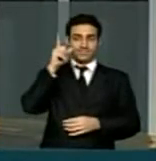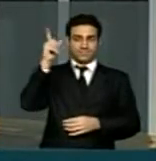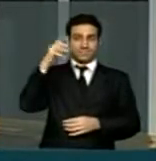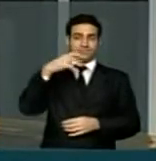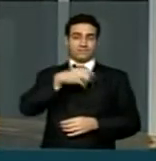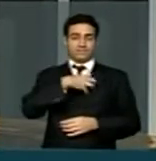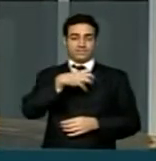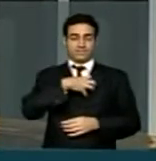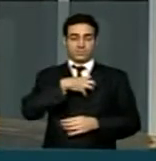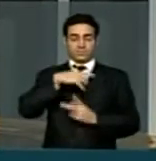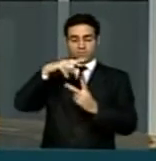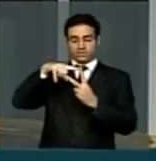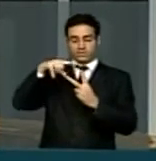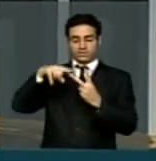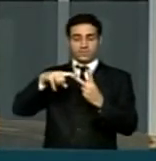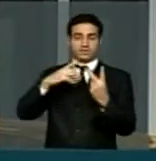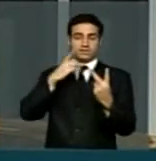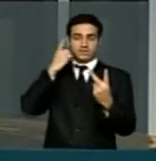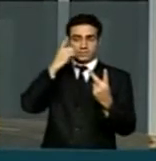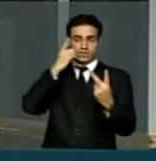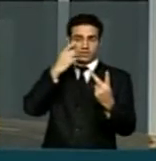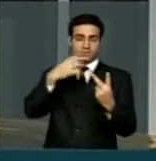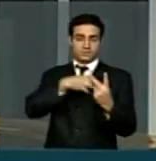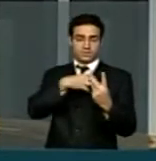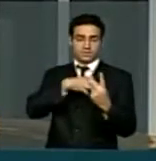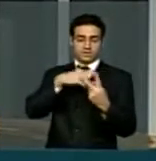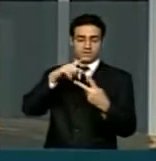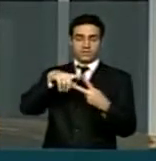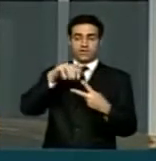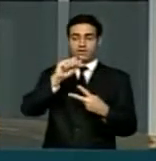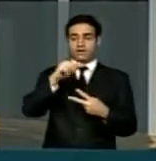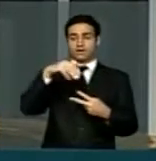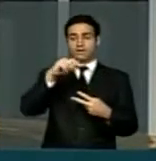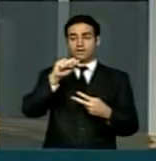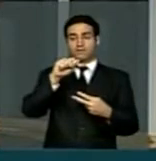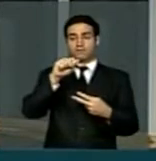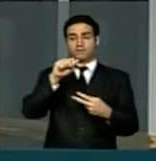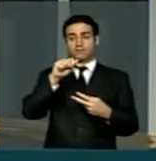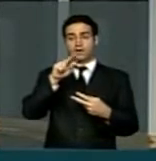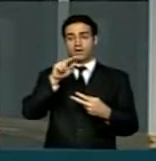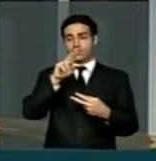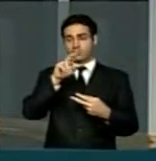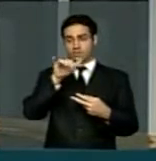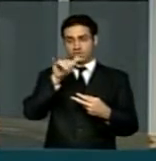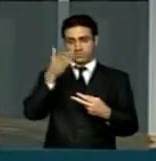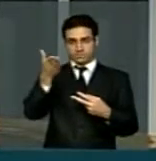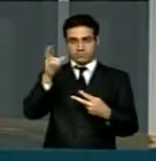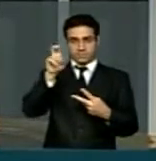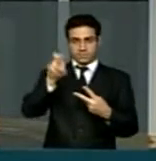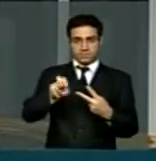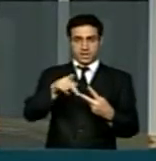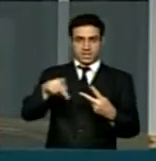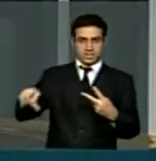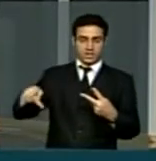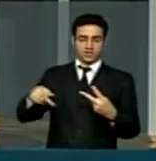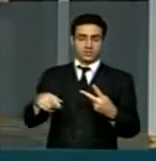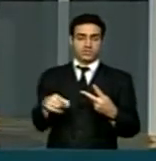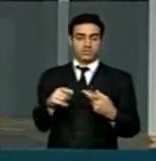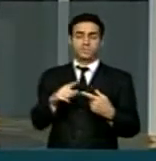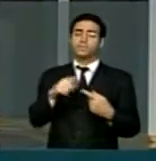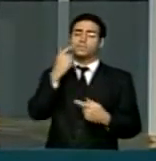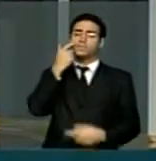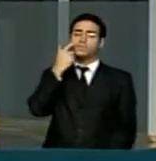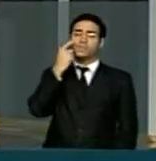dois grandes deputados da Bahia, o Al Mauri, que está presidindo. O senhor veja uma